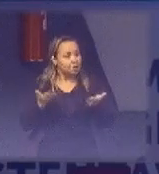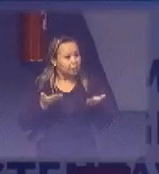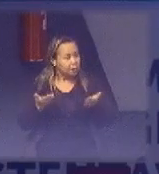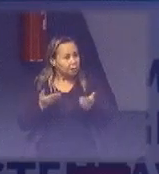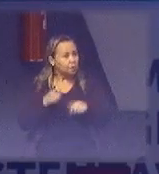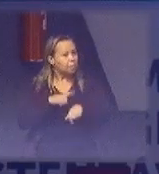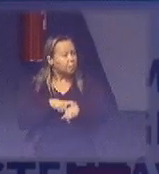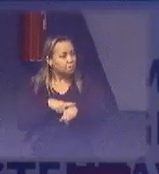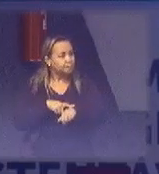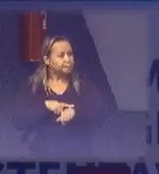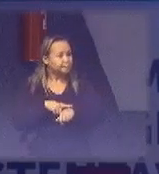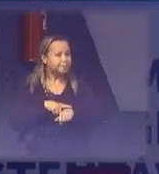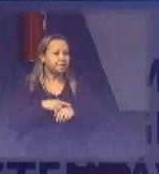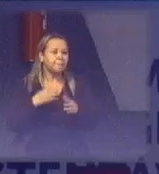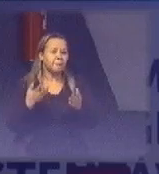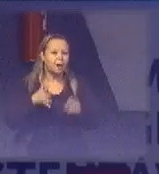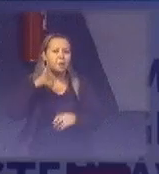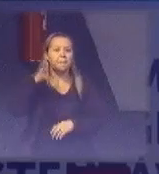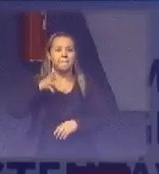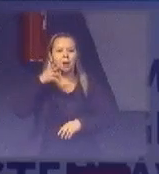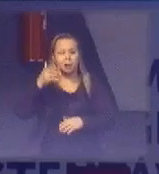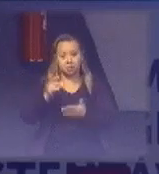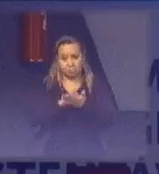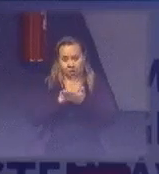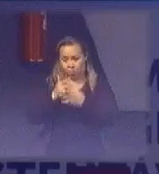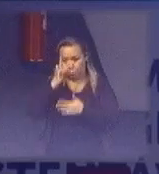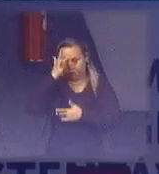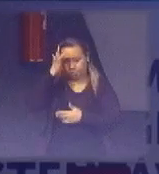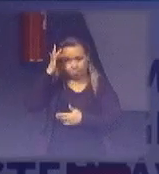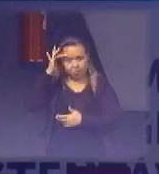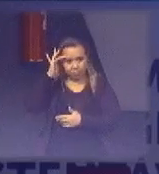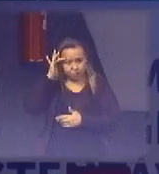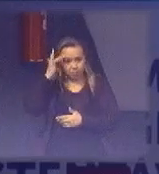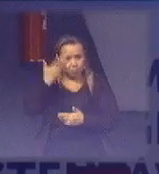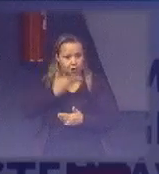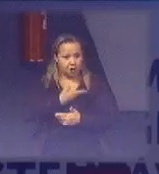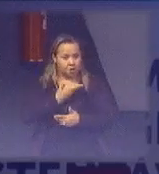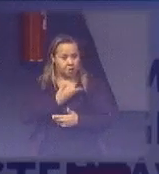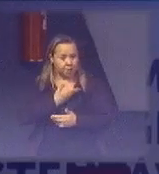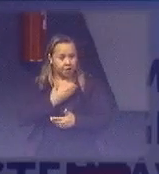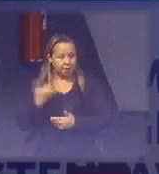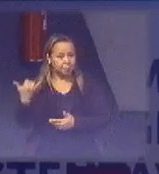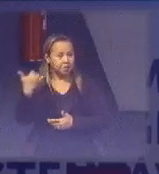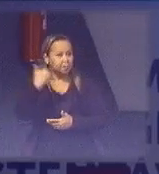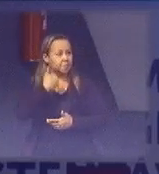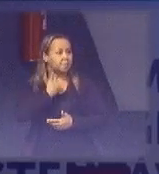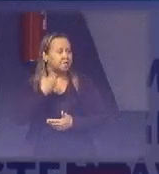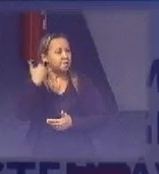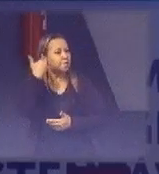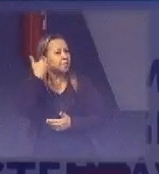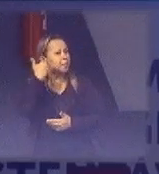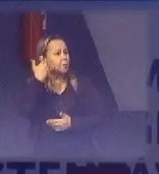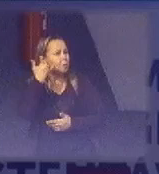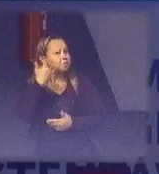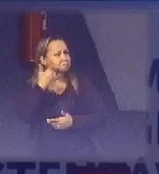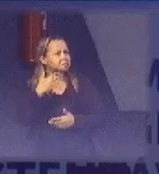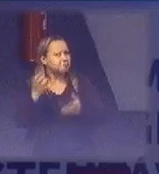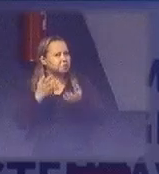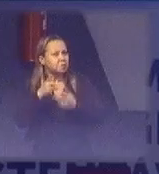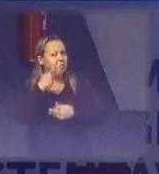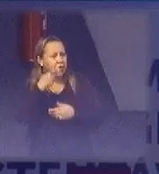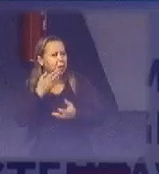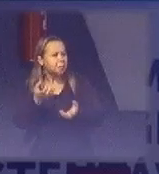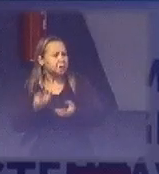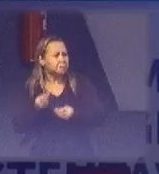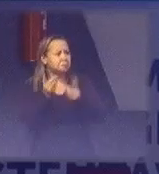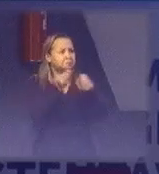palestra, algumas pessoas, uma amiga minha me ligou perguntando onde é que ela poderia entregar os lacres, que